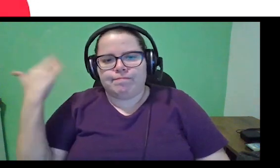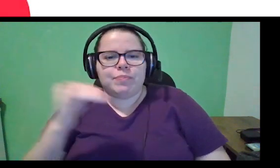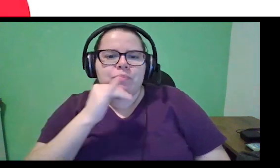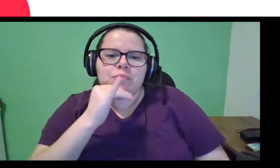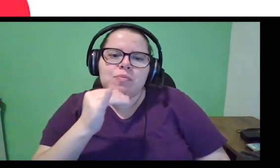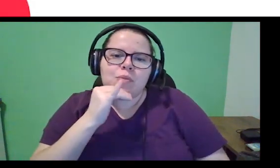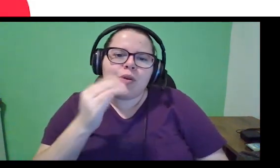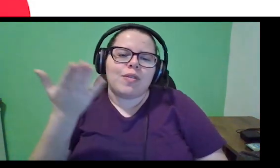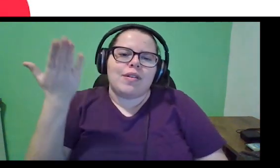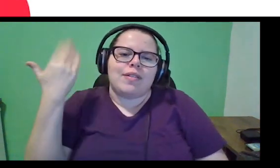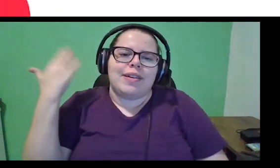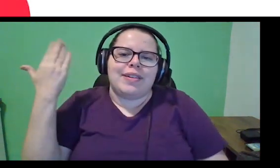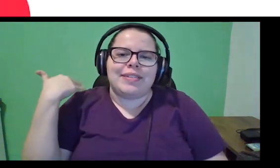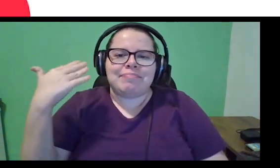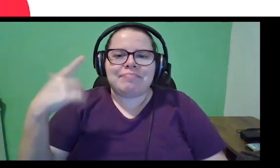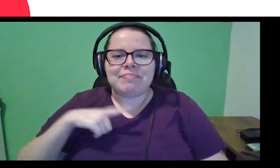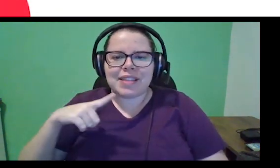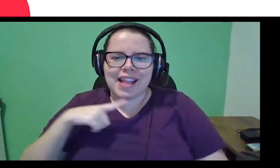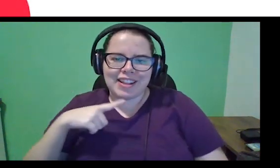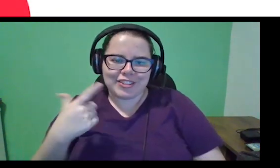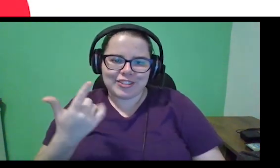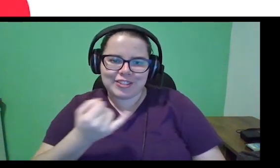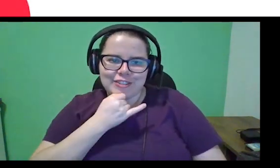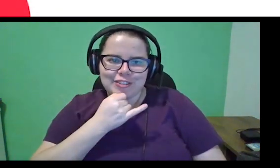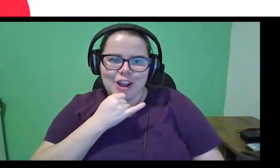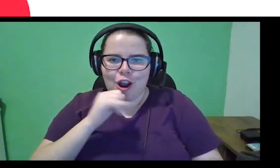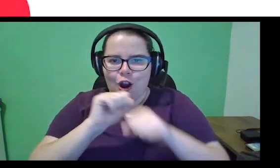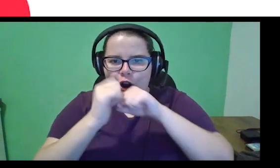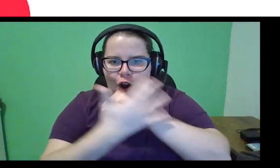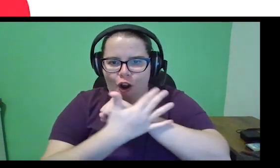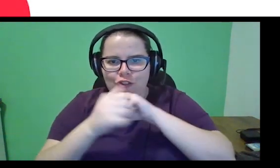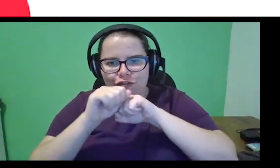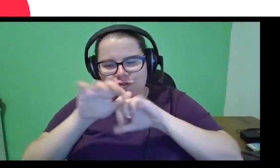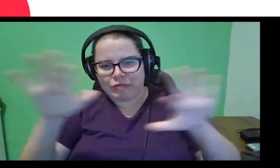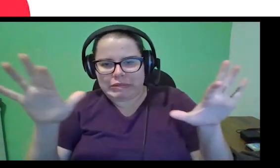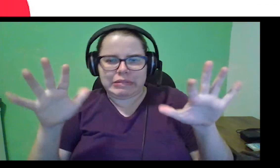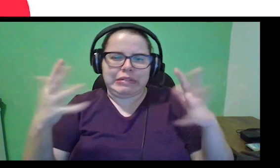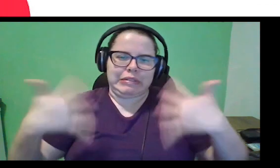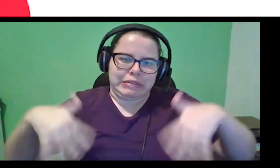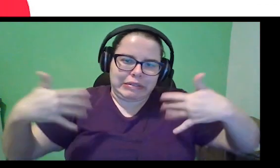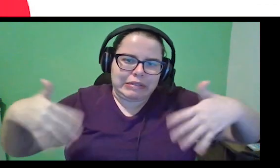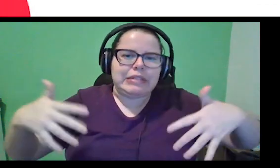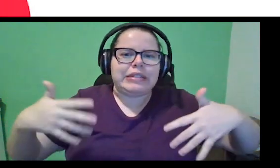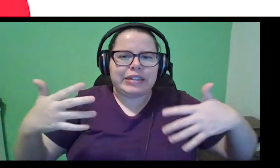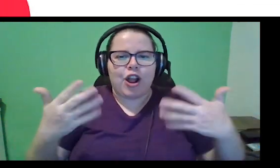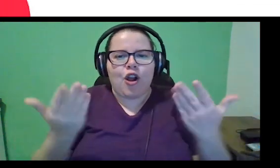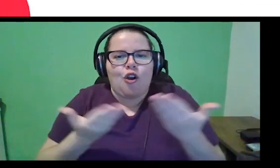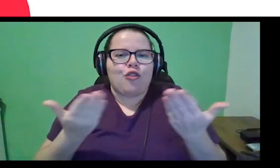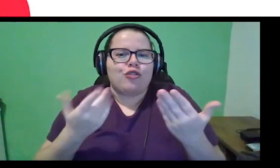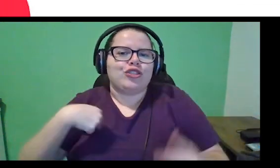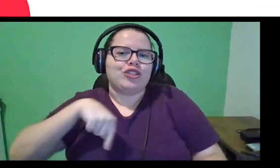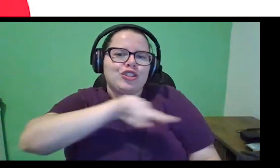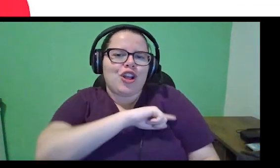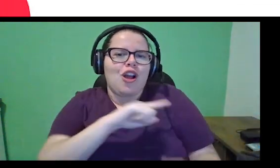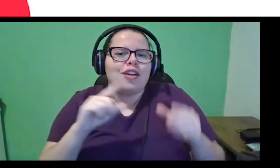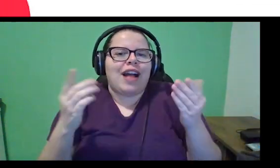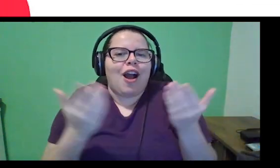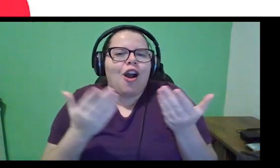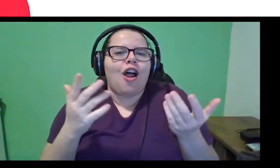hoje a gente tem com a COVID, por exemplo, né, com a pandemia, nós estamos aí